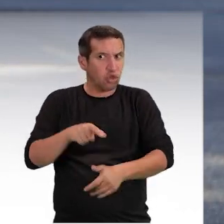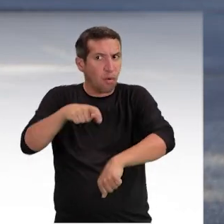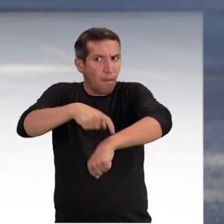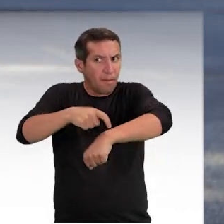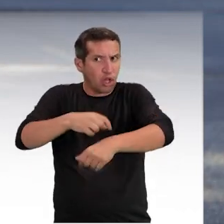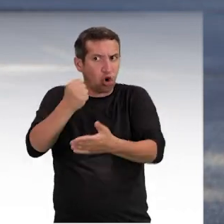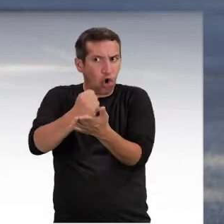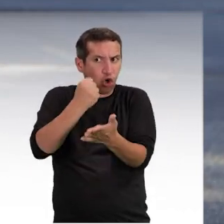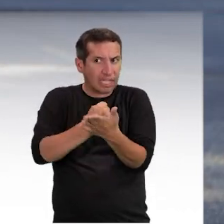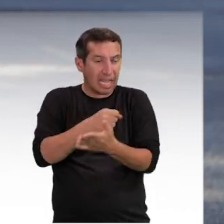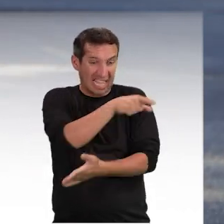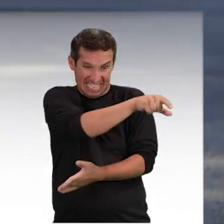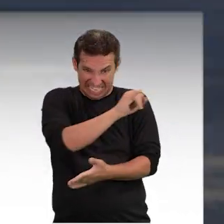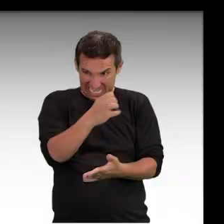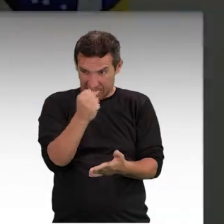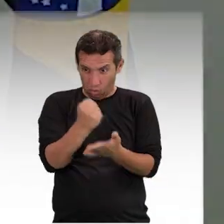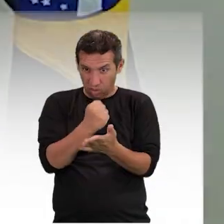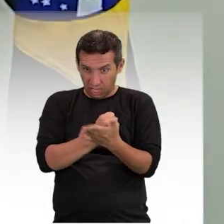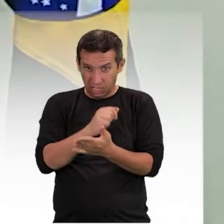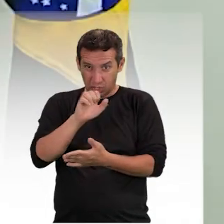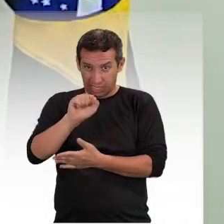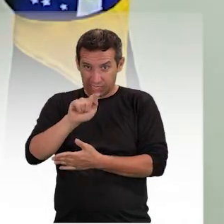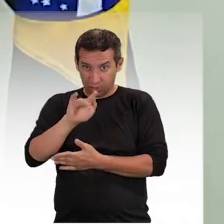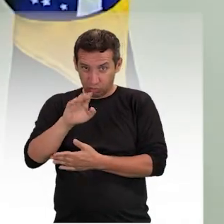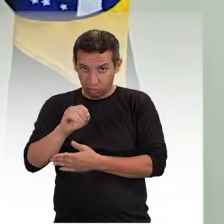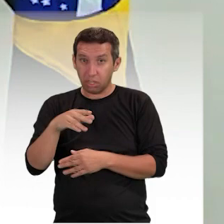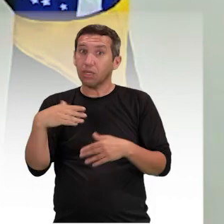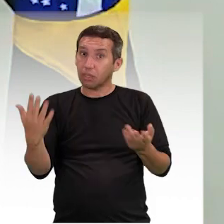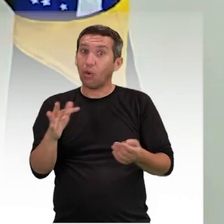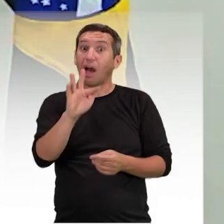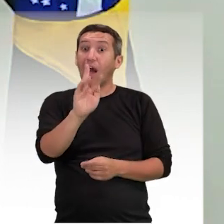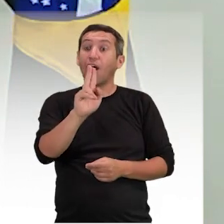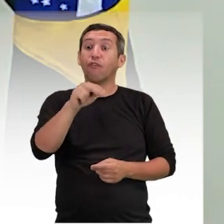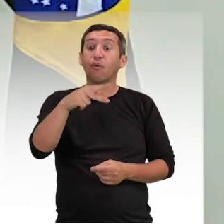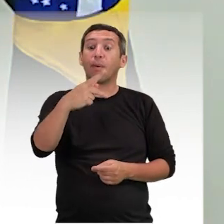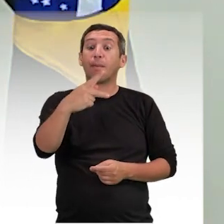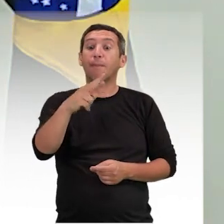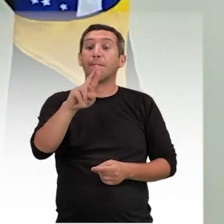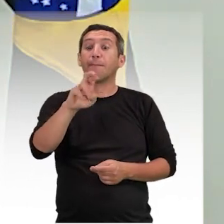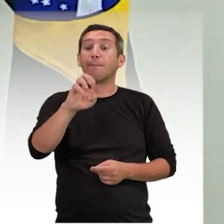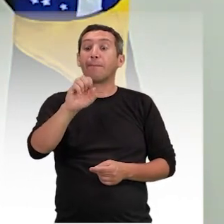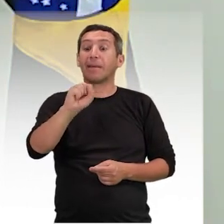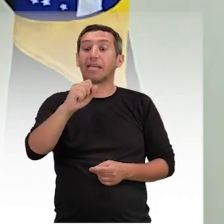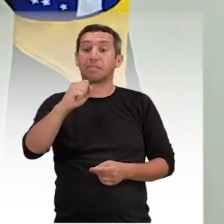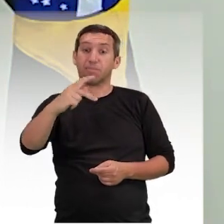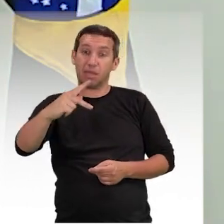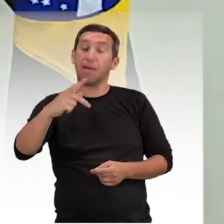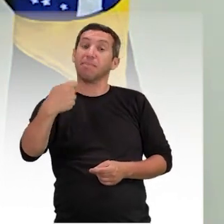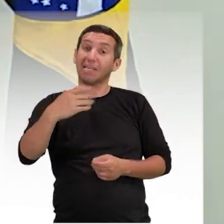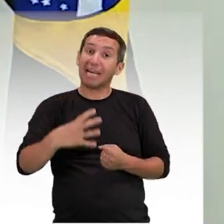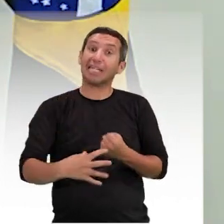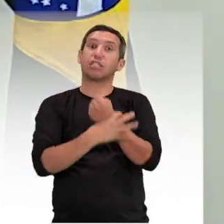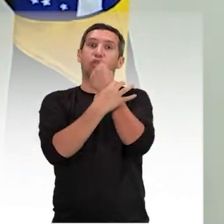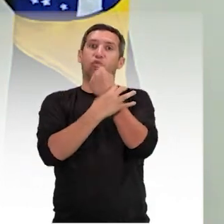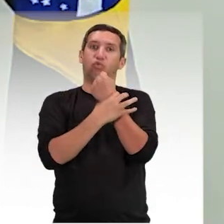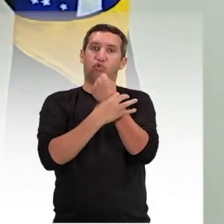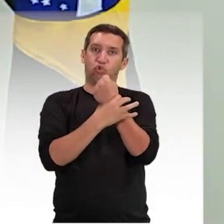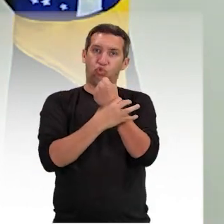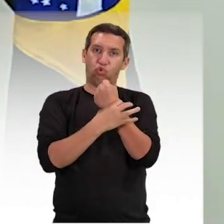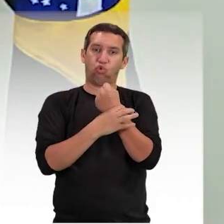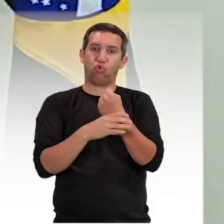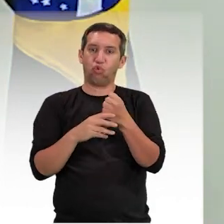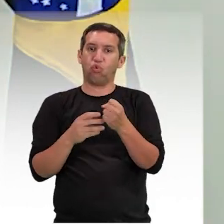hora da contratação do seguro. E a FUNPRESP, para todas as pessoas, ela garante um seguro de vida. Ela